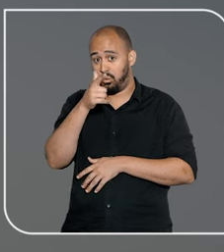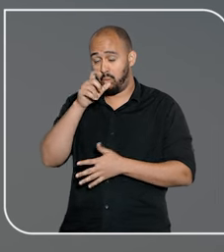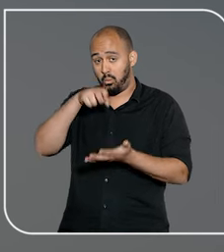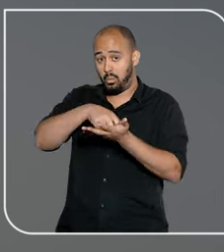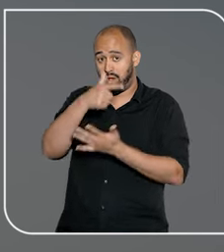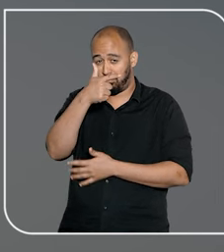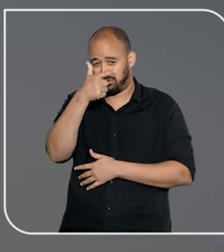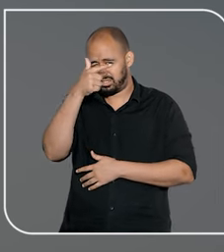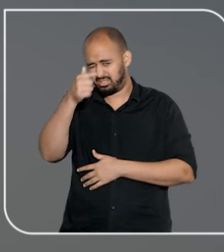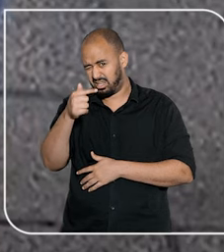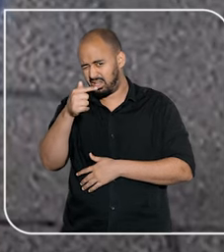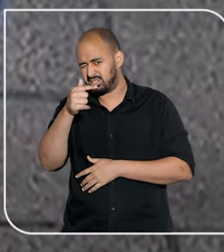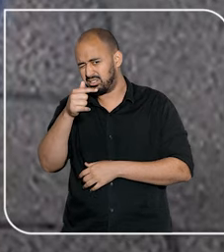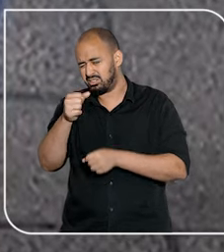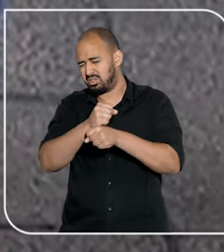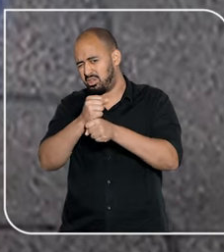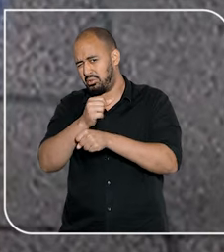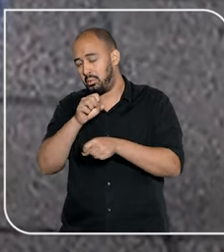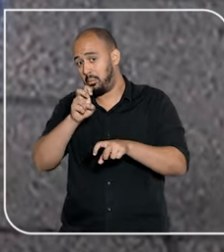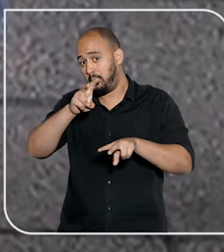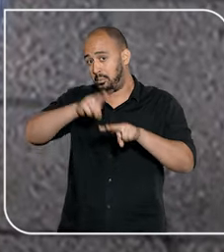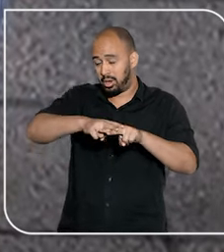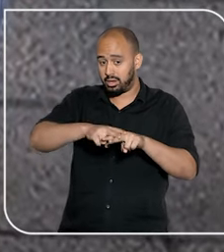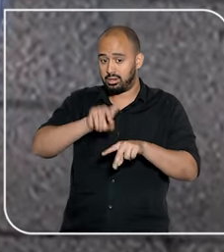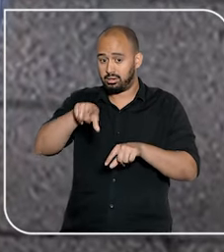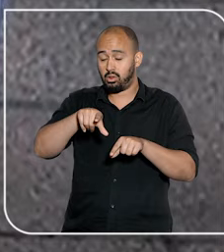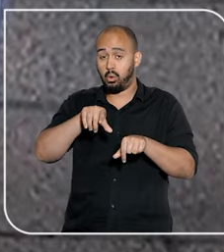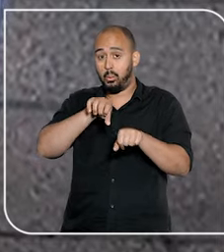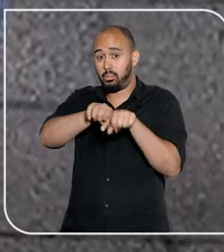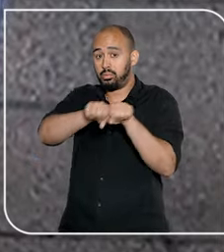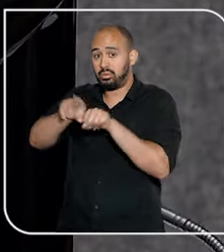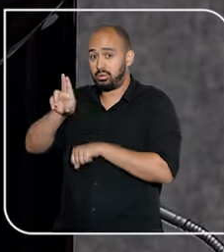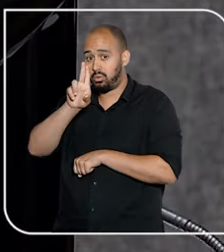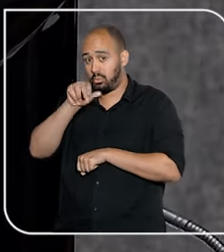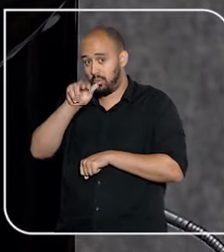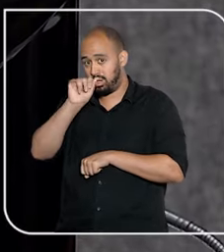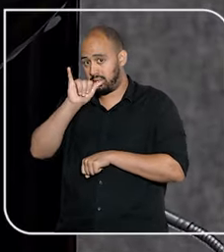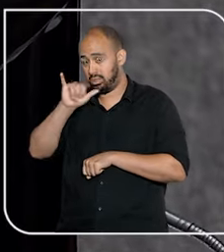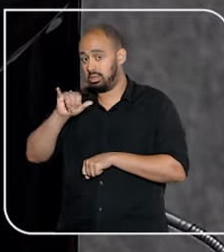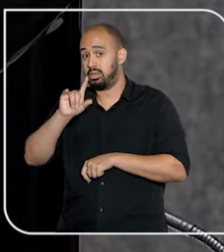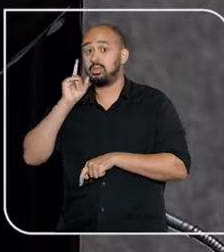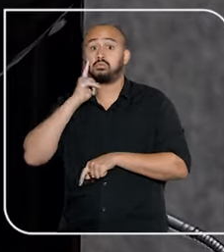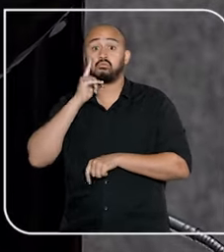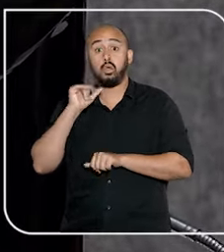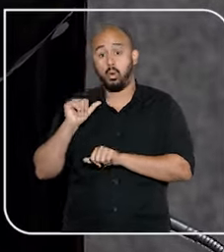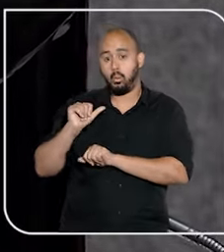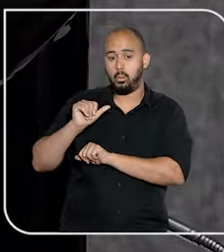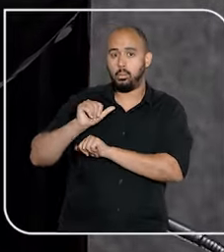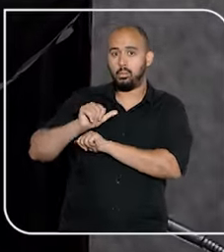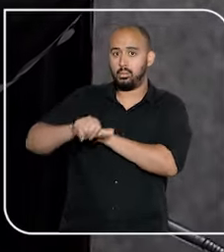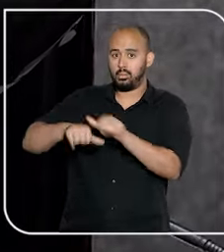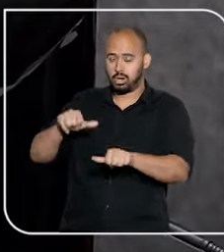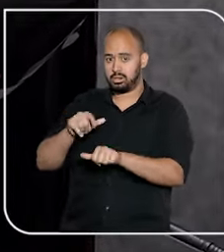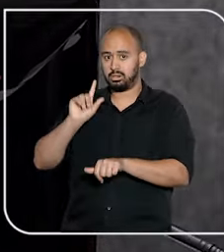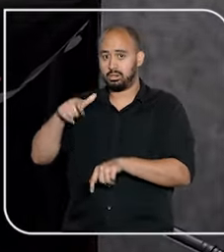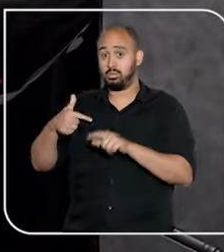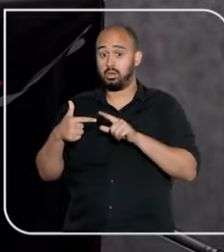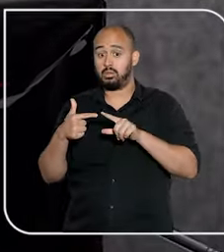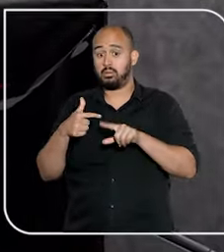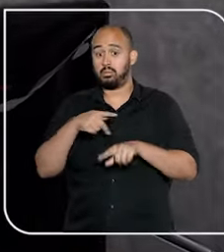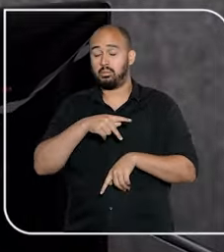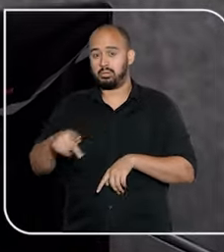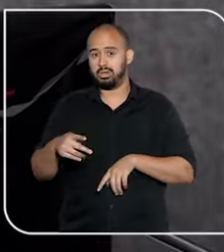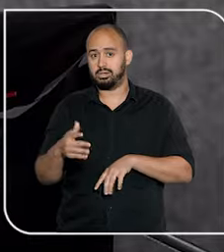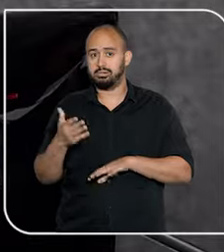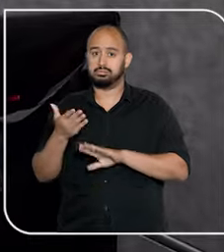condenado a 27 anos de prisão pela participação na chacina de Unaí, pretendia reverter decisão monocrática do